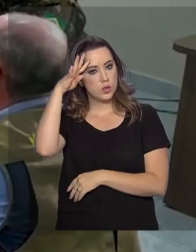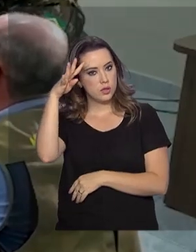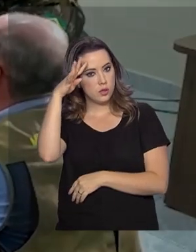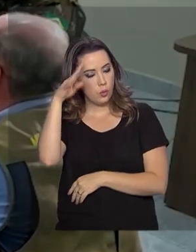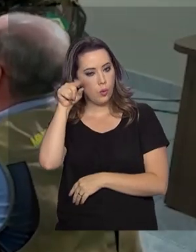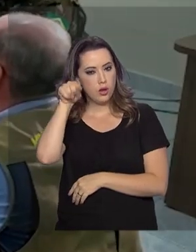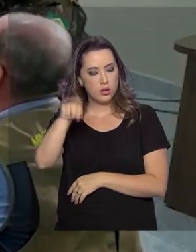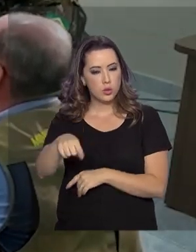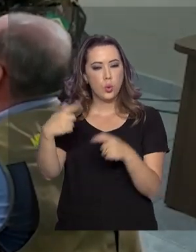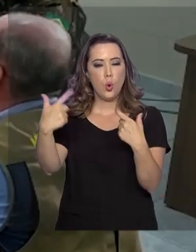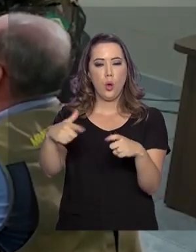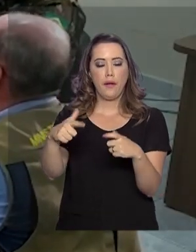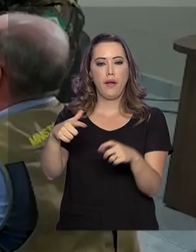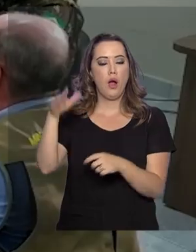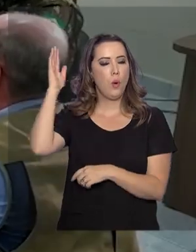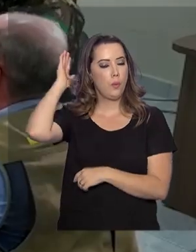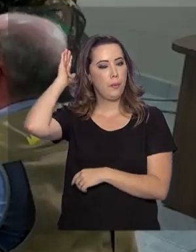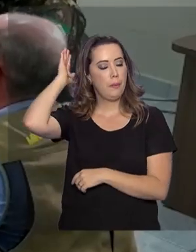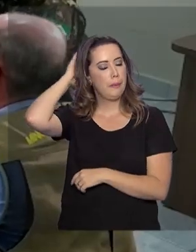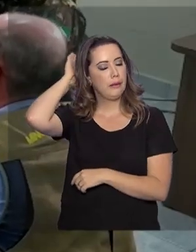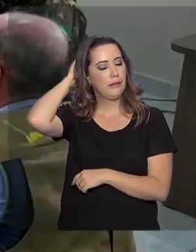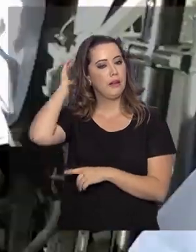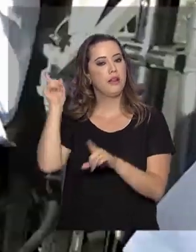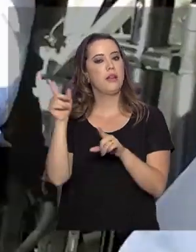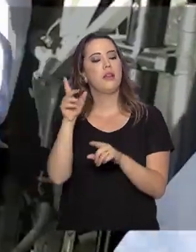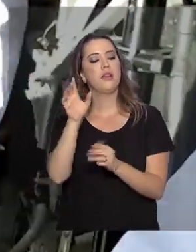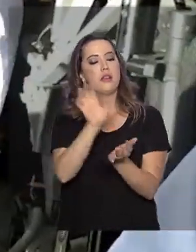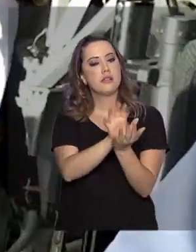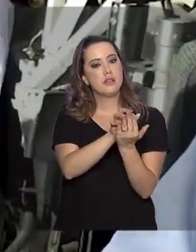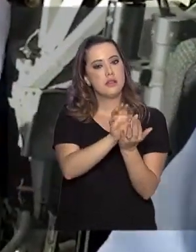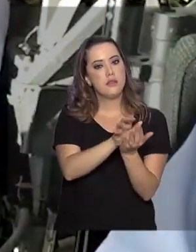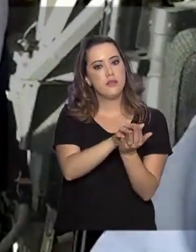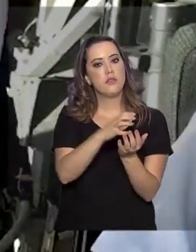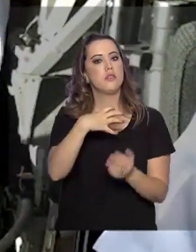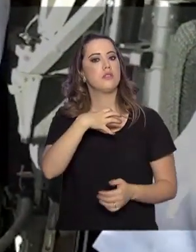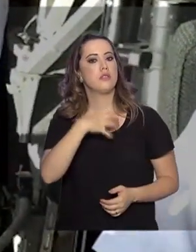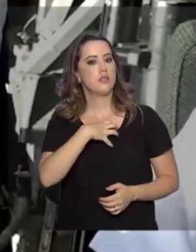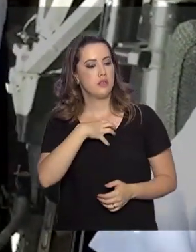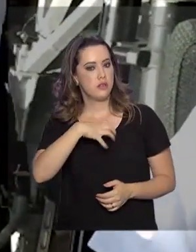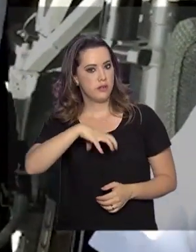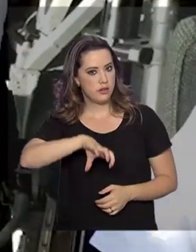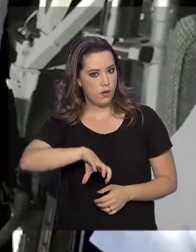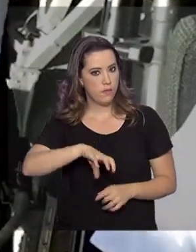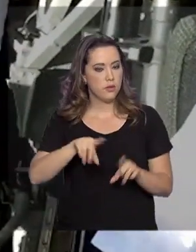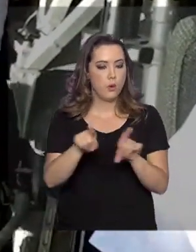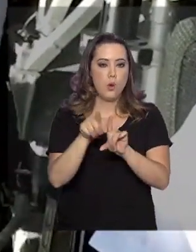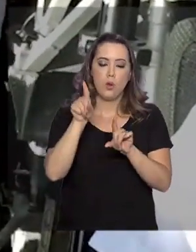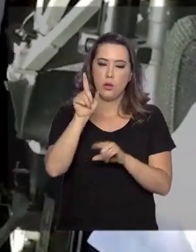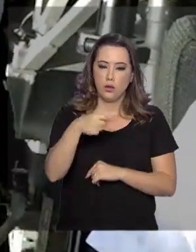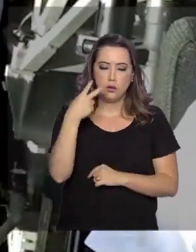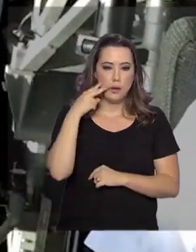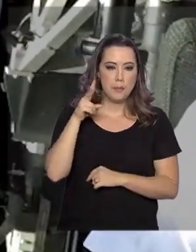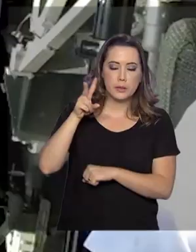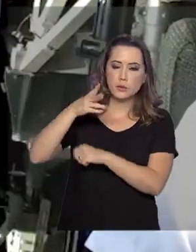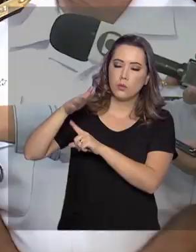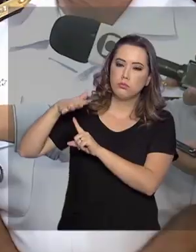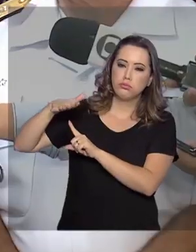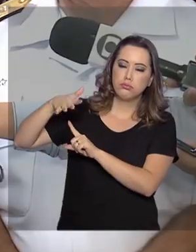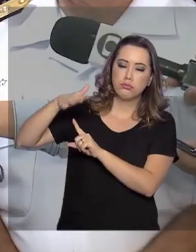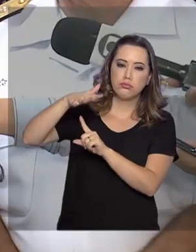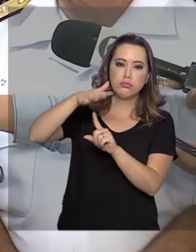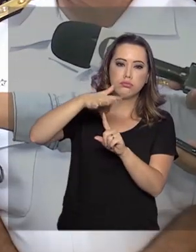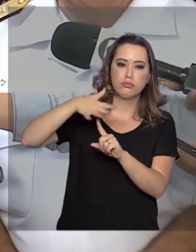operacionais de Belém, Recife e Salvador. Ele também sobrevoou áreas atingidas pelas manchas.